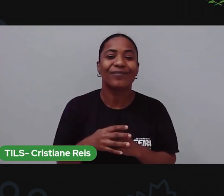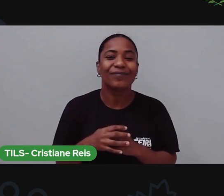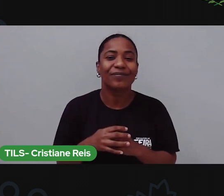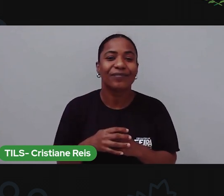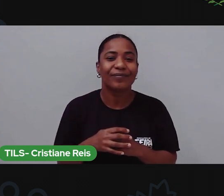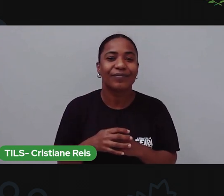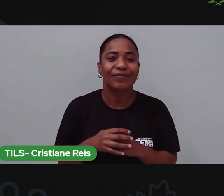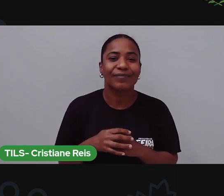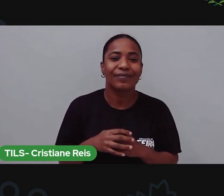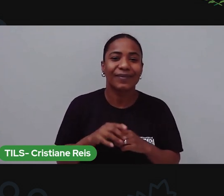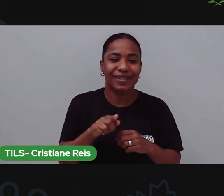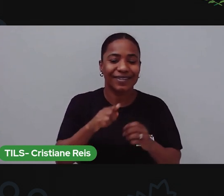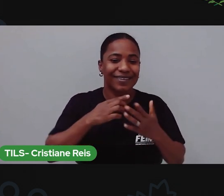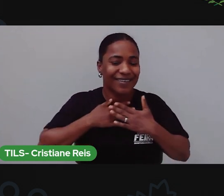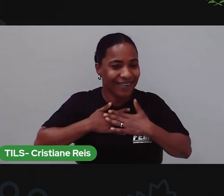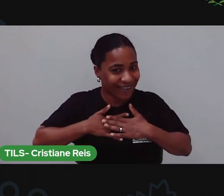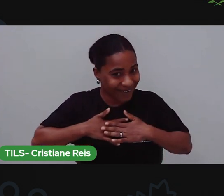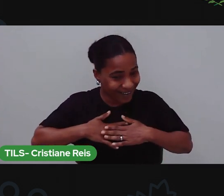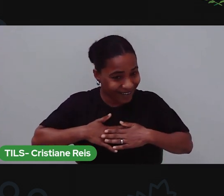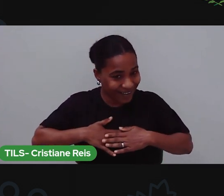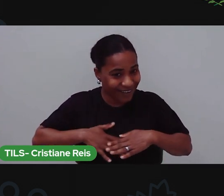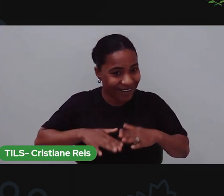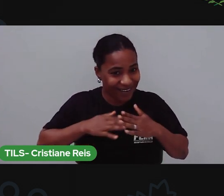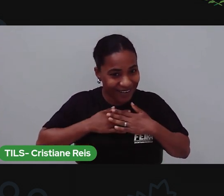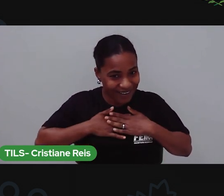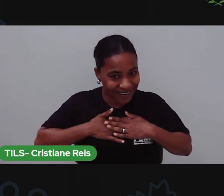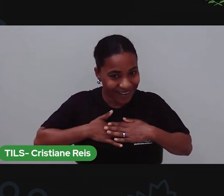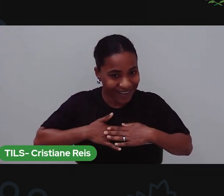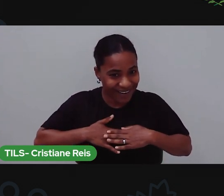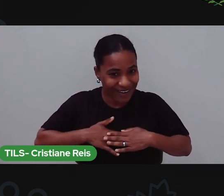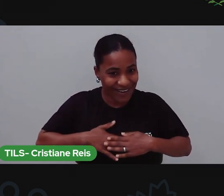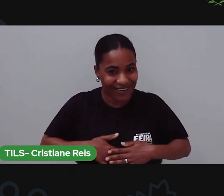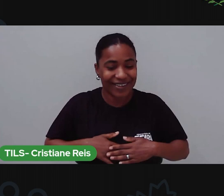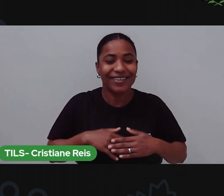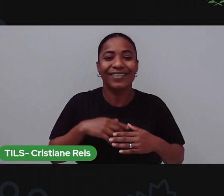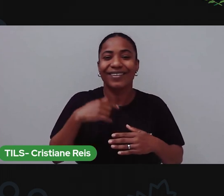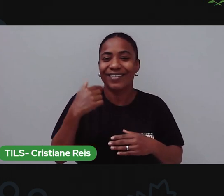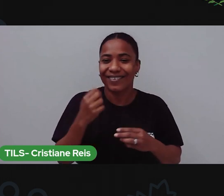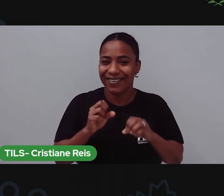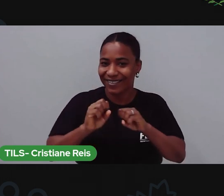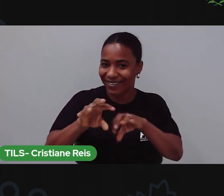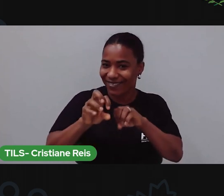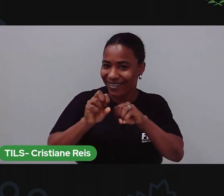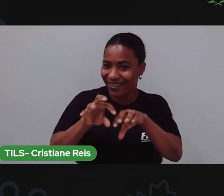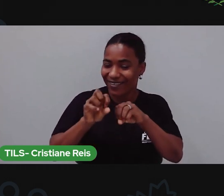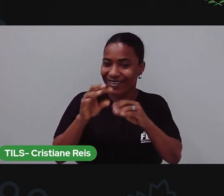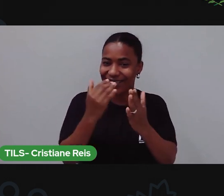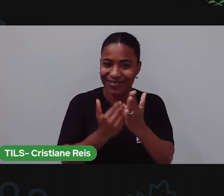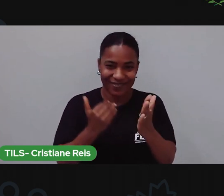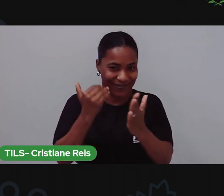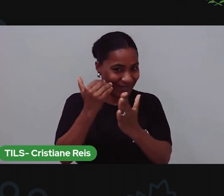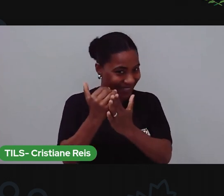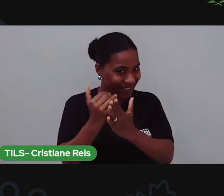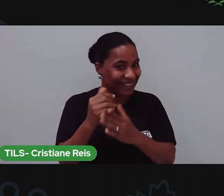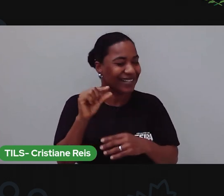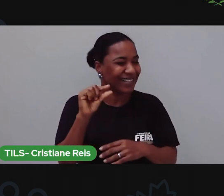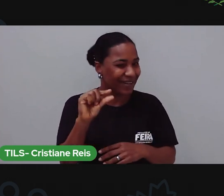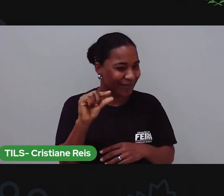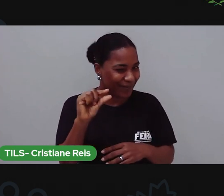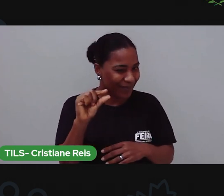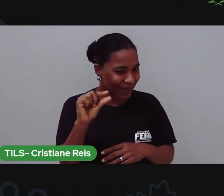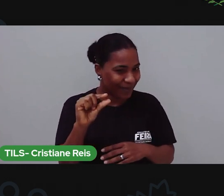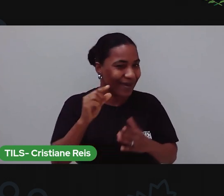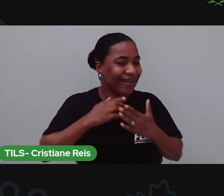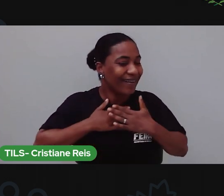Se acalme que a gente só começou o dia. A gente ainda vai ter uma outra aula daqui a pouco. Mas